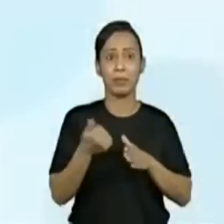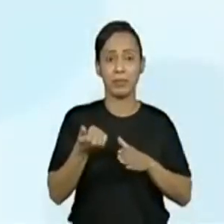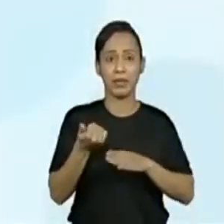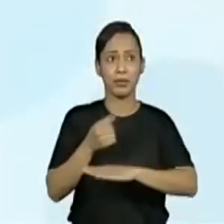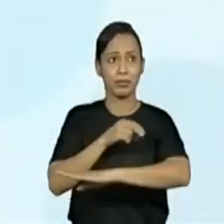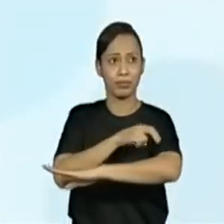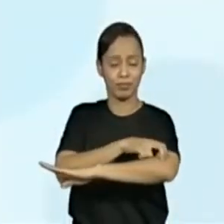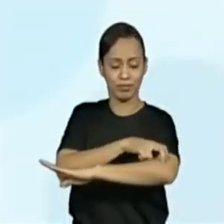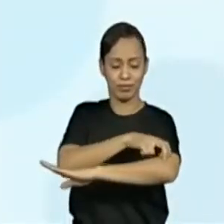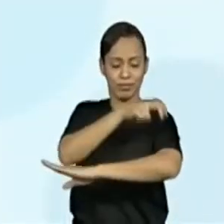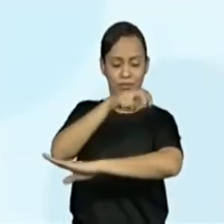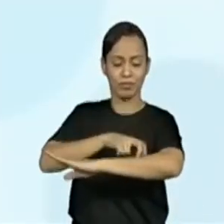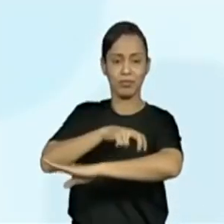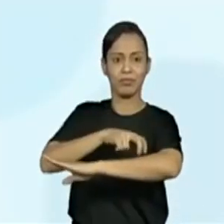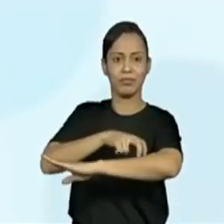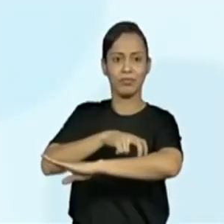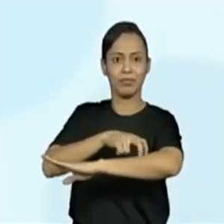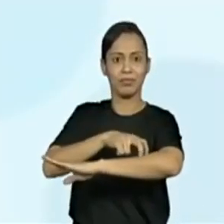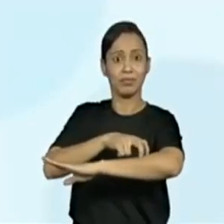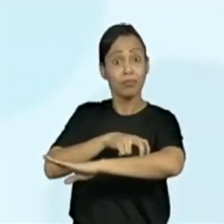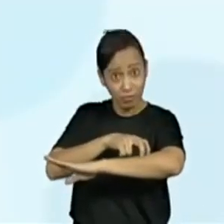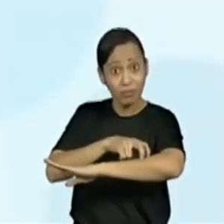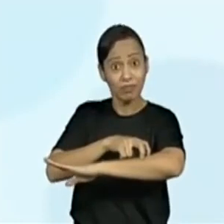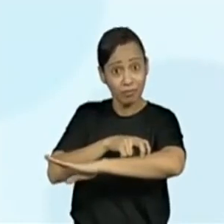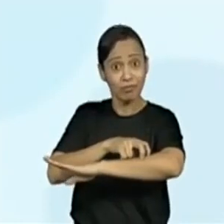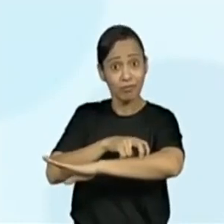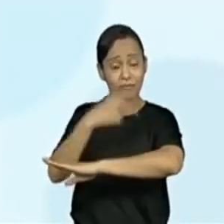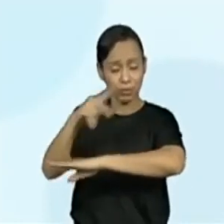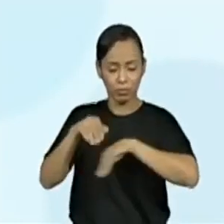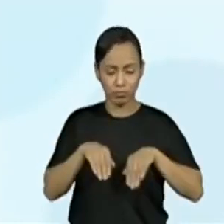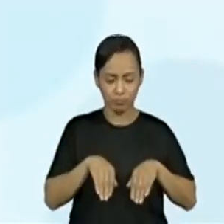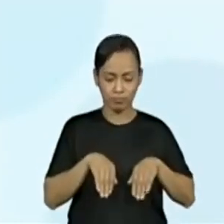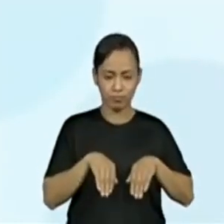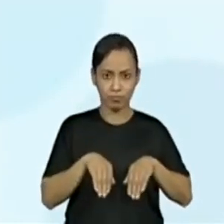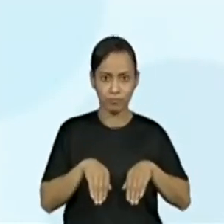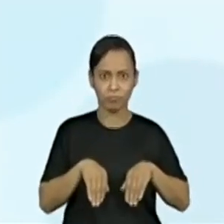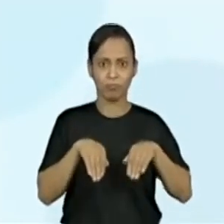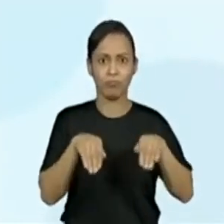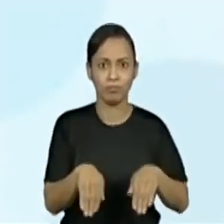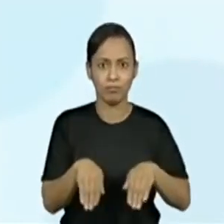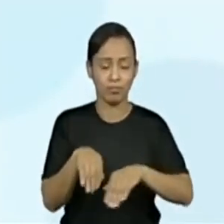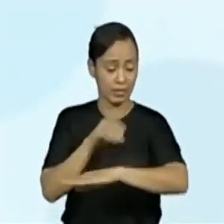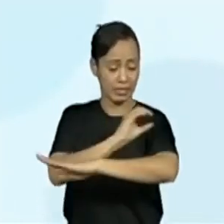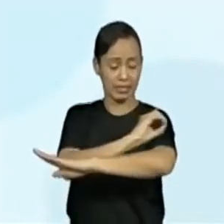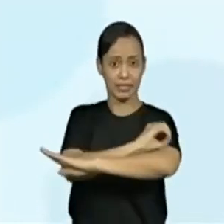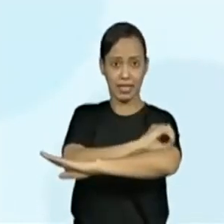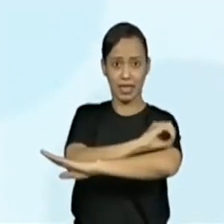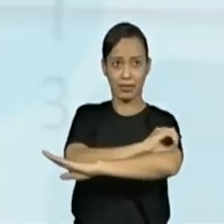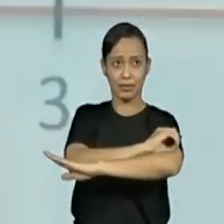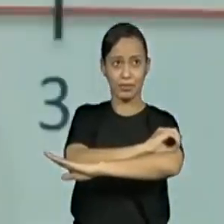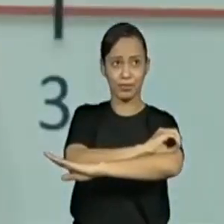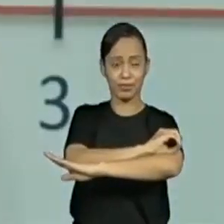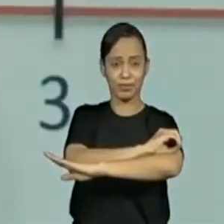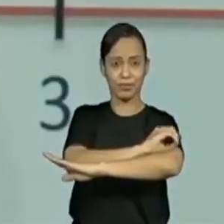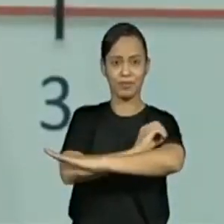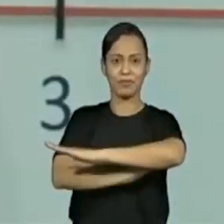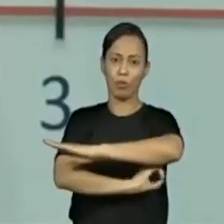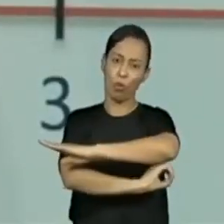Olha só. O canguru saltou do zero e foi até que número?